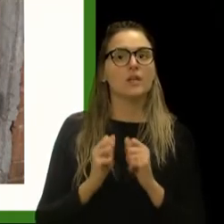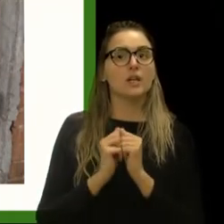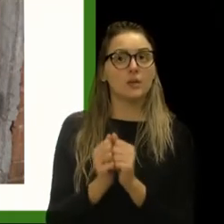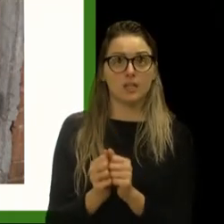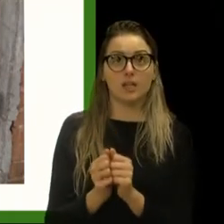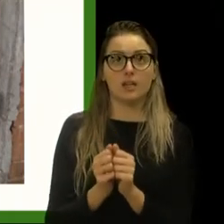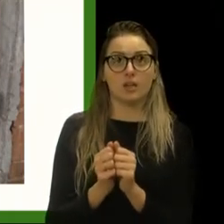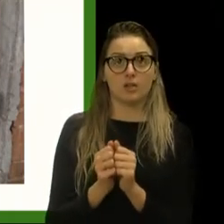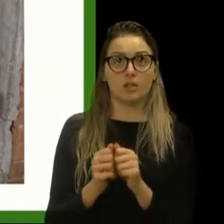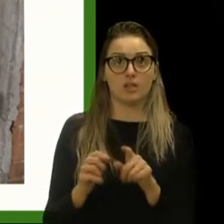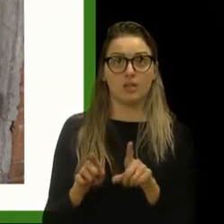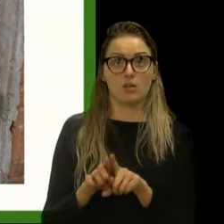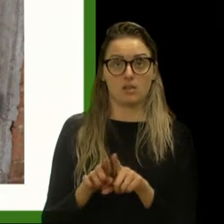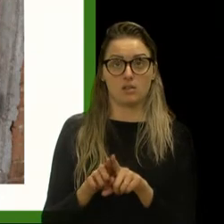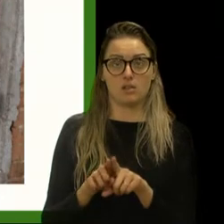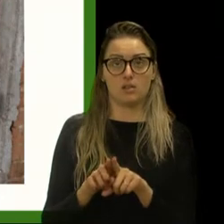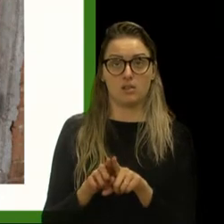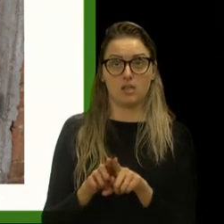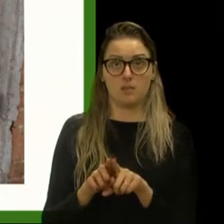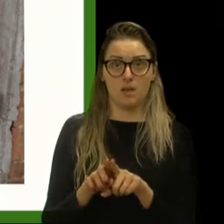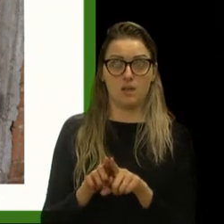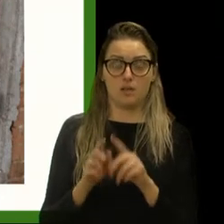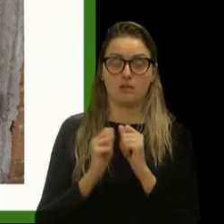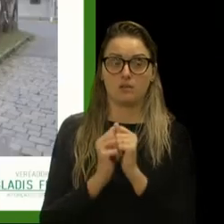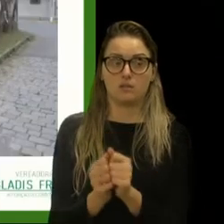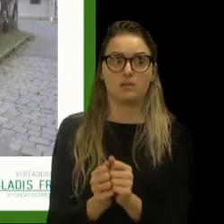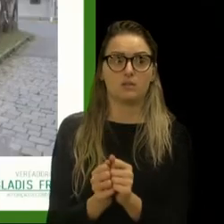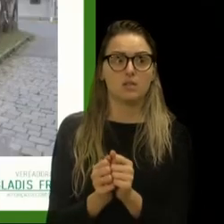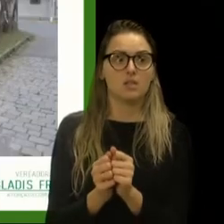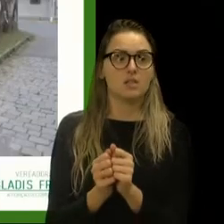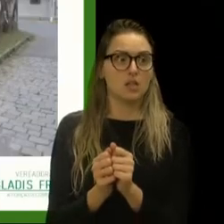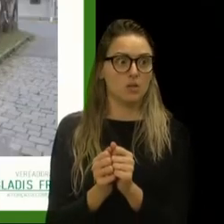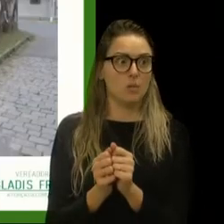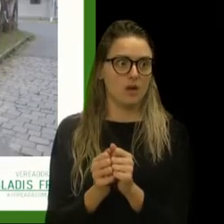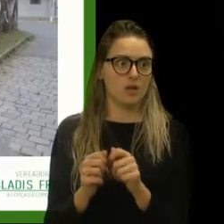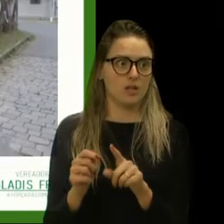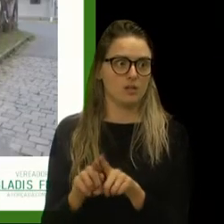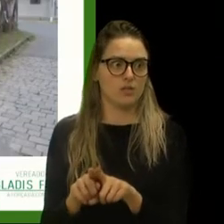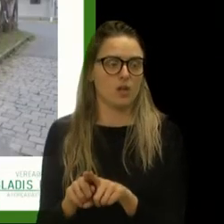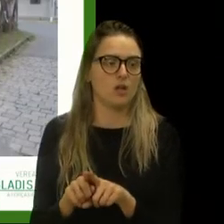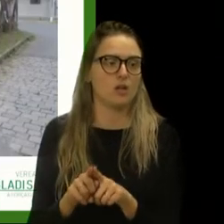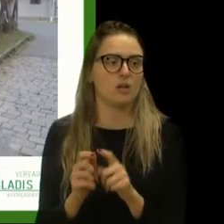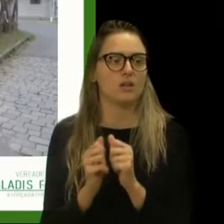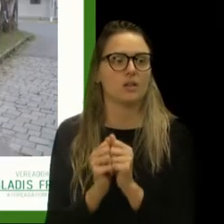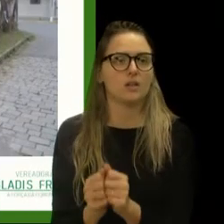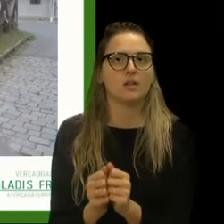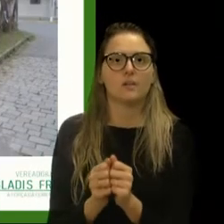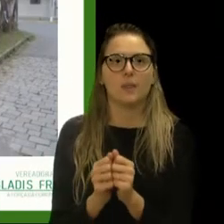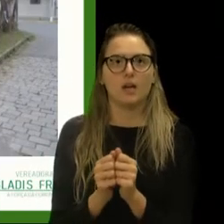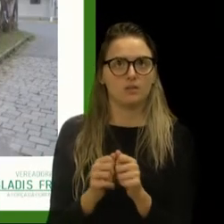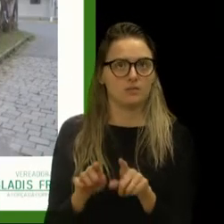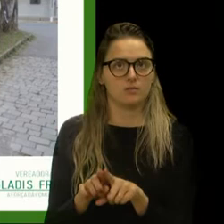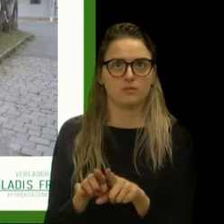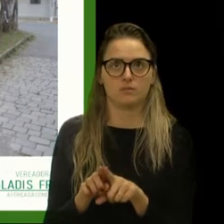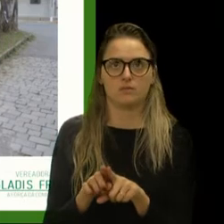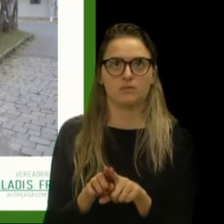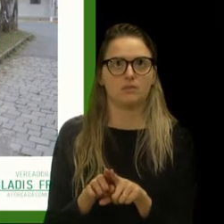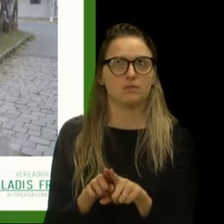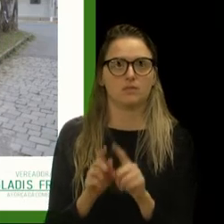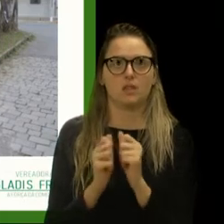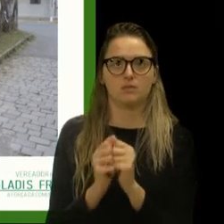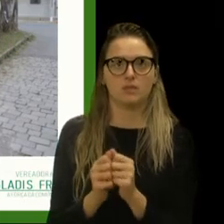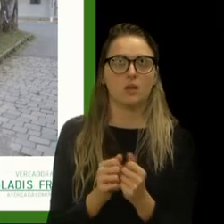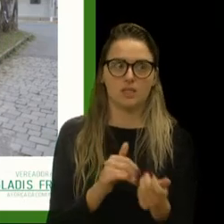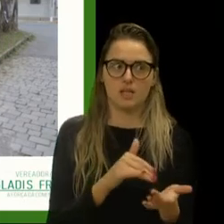caro amigo, eu também não tenho retorno, porque no dia que tu me passou esse vídeo, eu passei para todos os secretários,